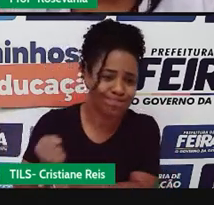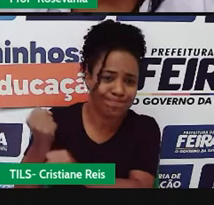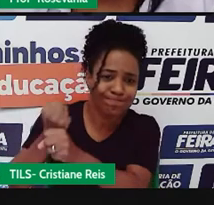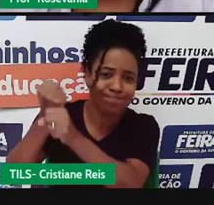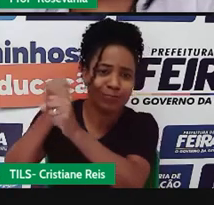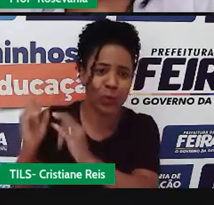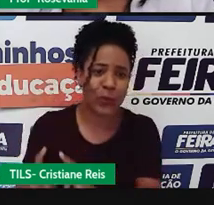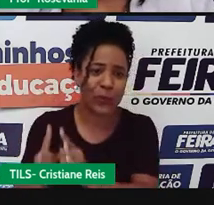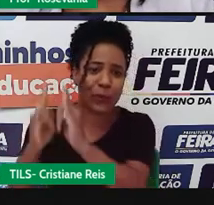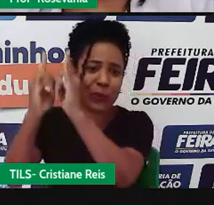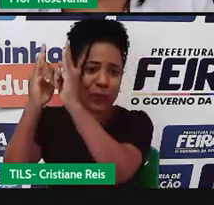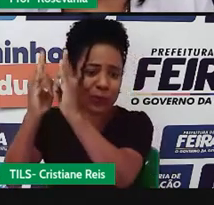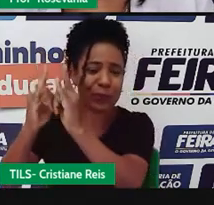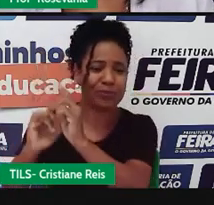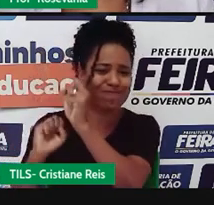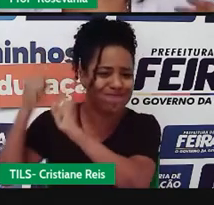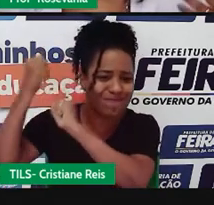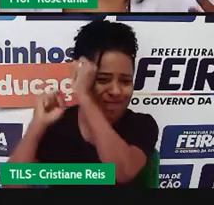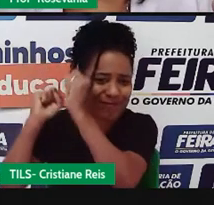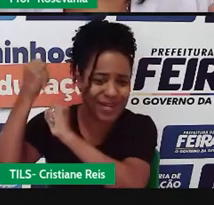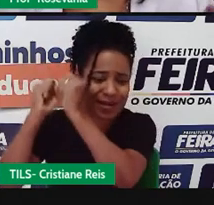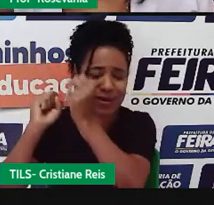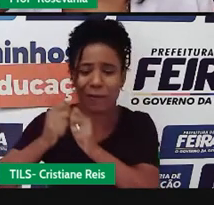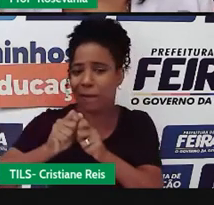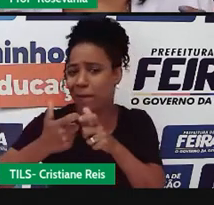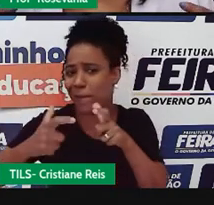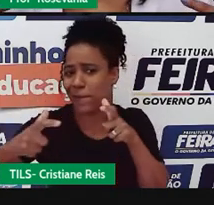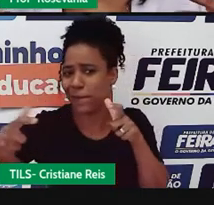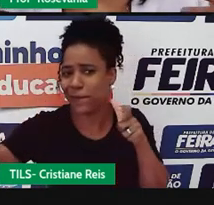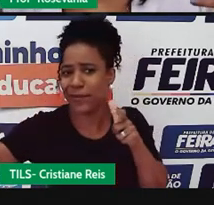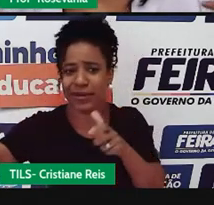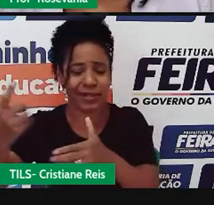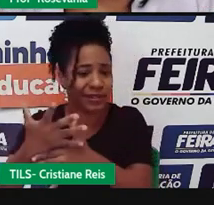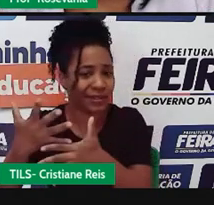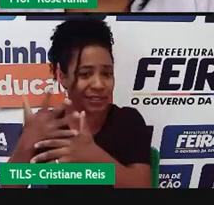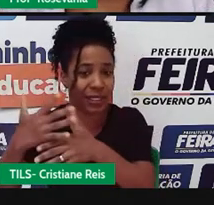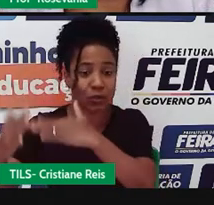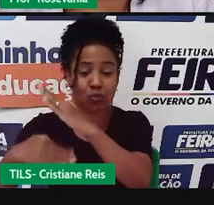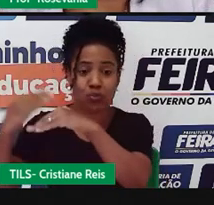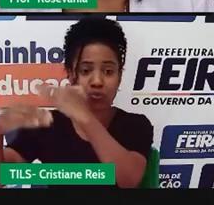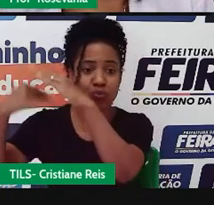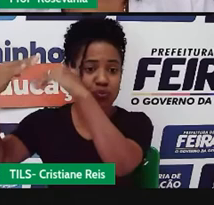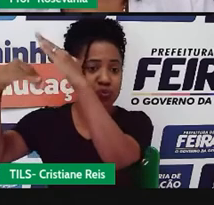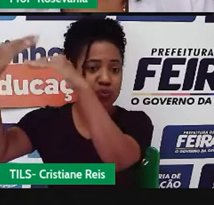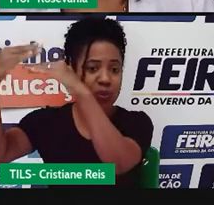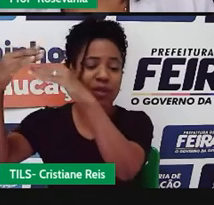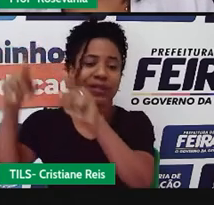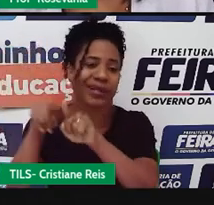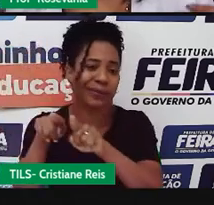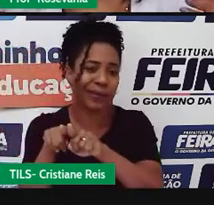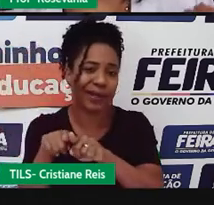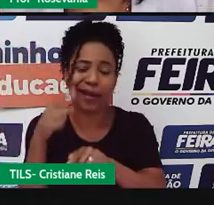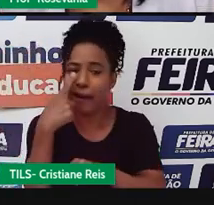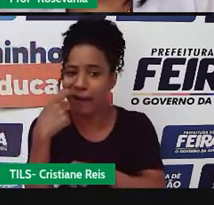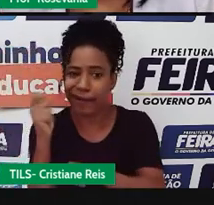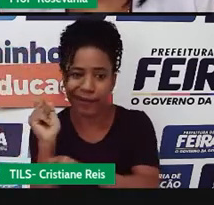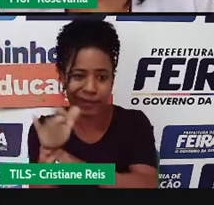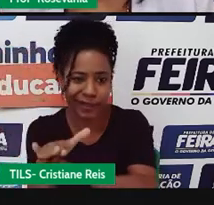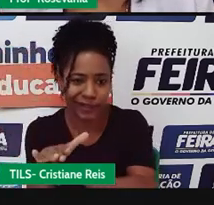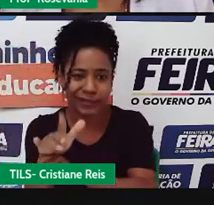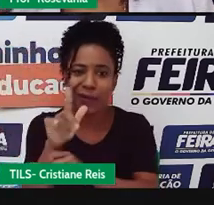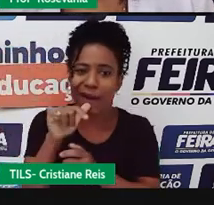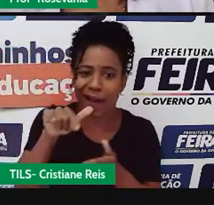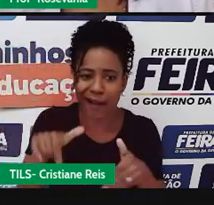desordenado, né, das cidades, esse, essa falta de saneamento básico, né, que são